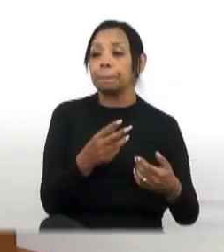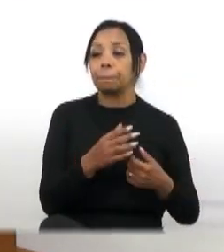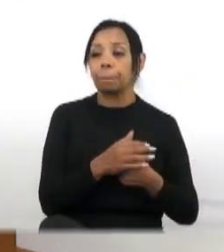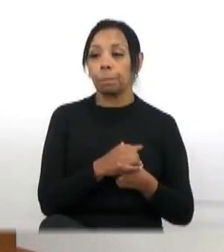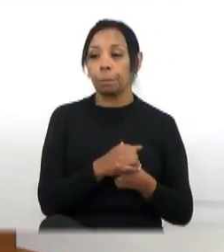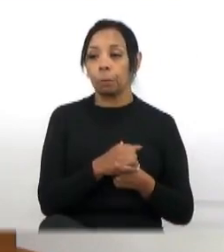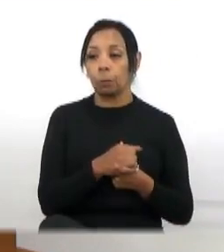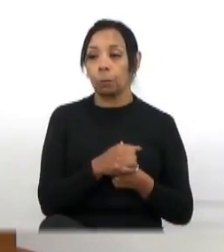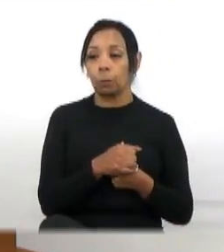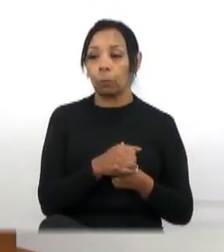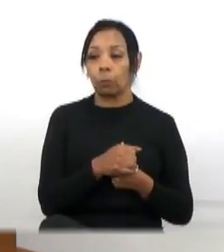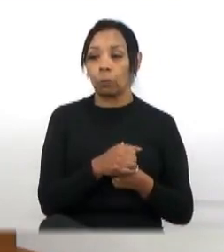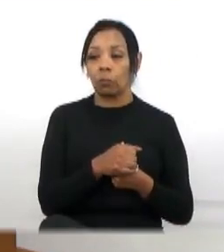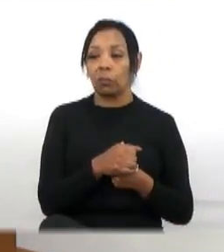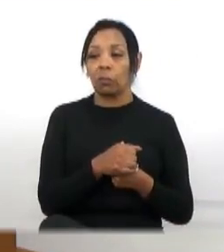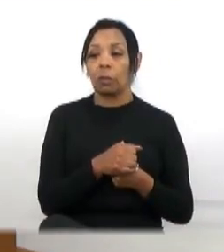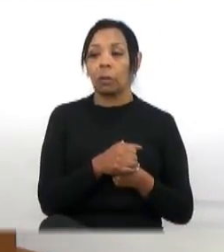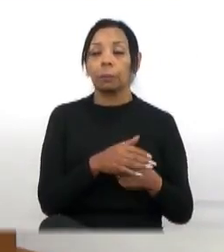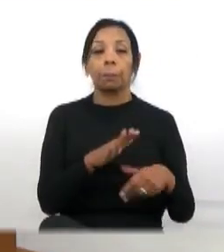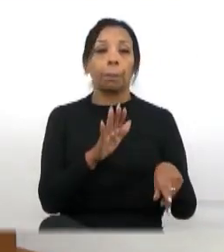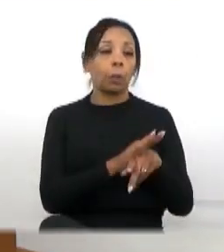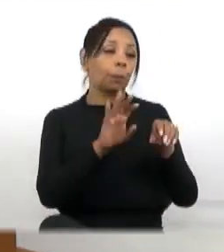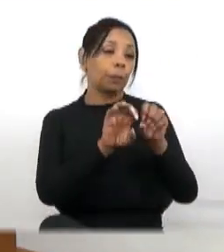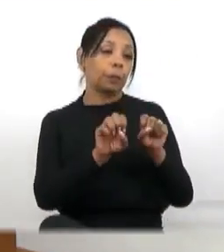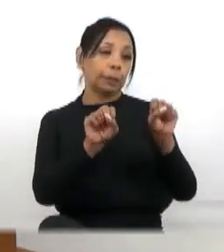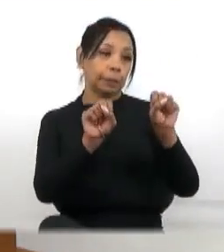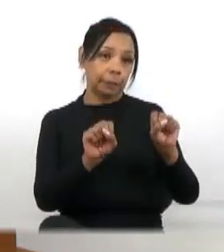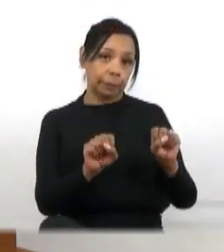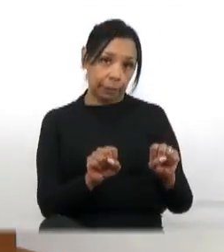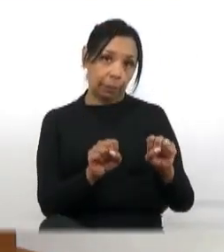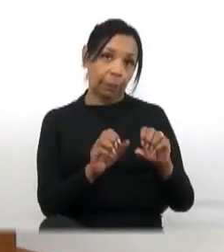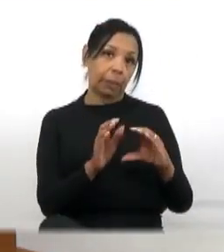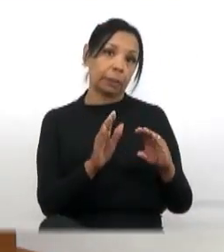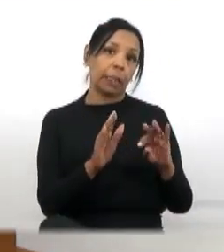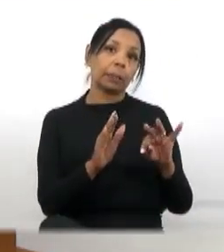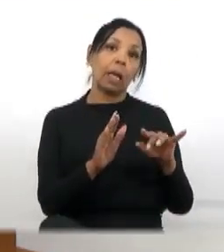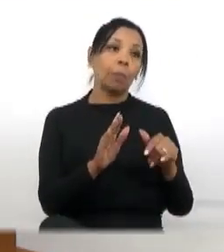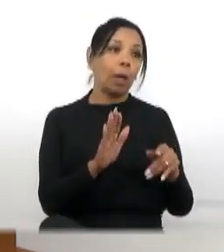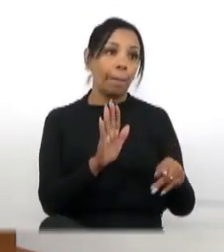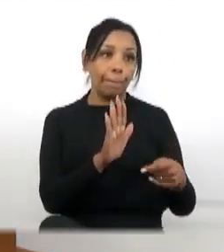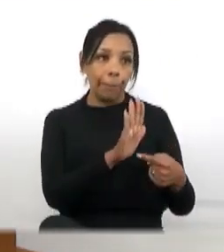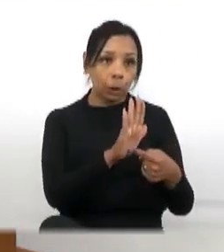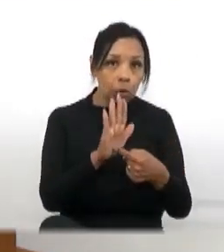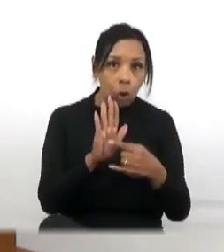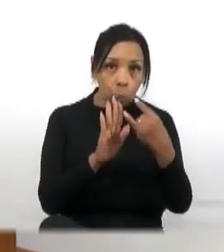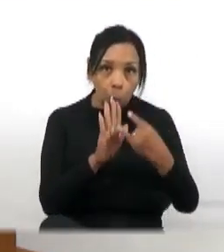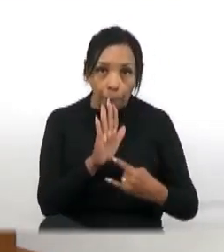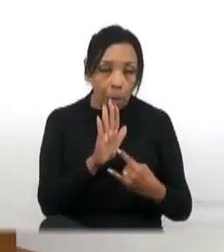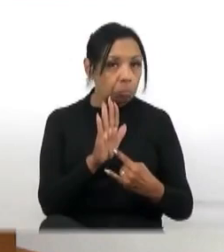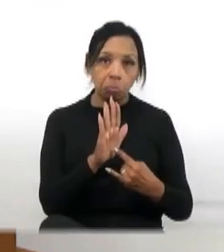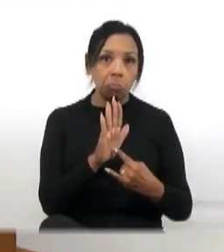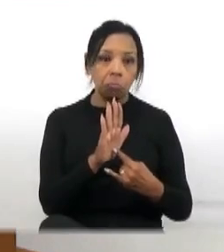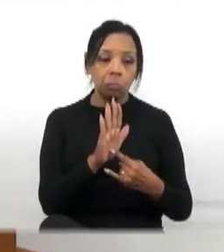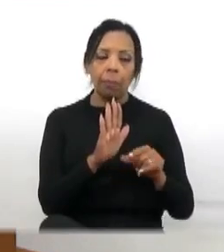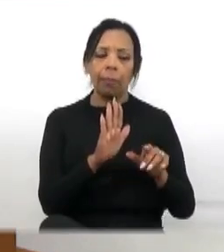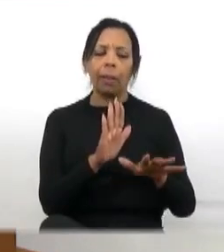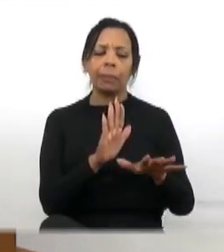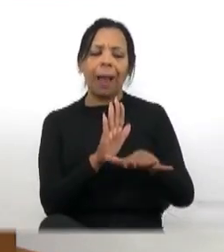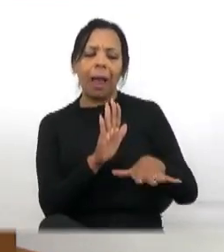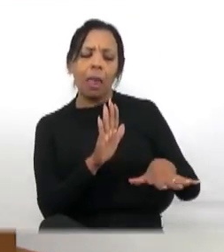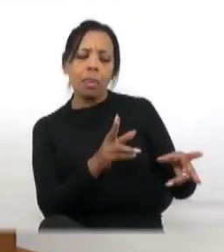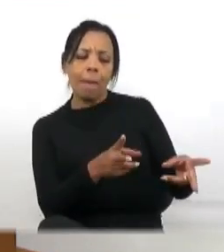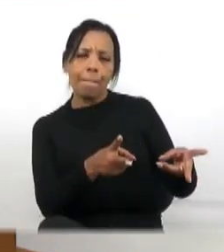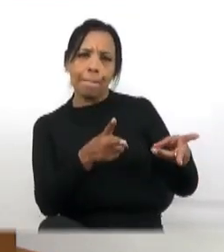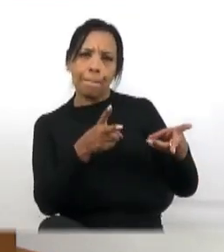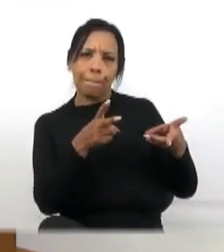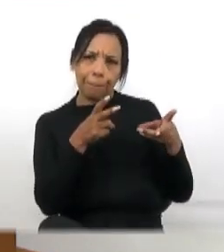do sistema SIGOR, que é um sistema da CETESB. Ela não apresentou, a obra continua. Tudo bem que lá não tem obra, não